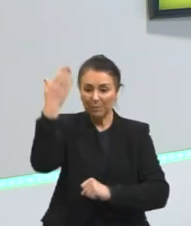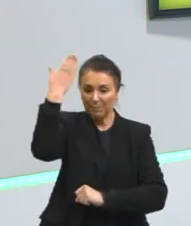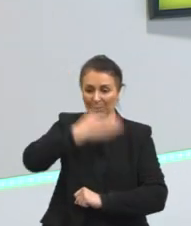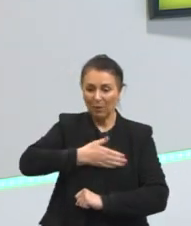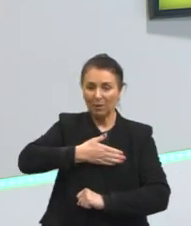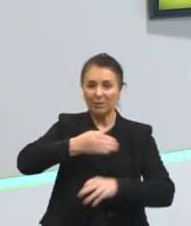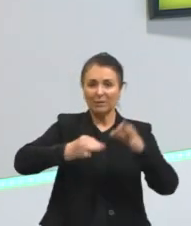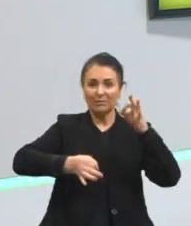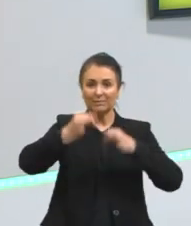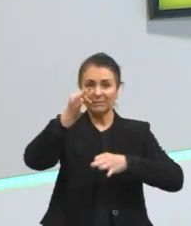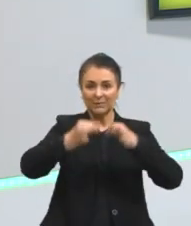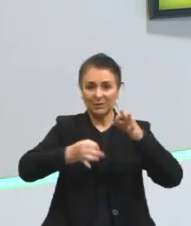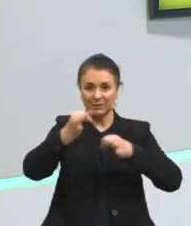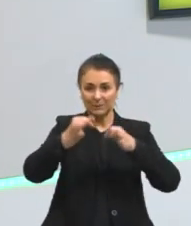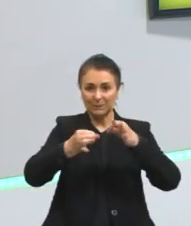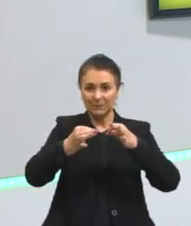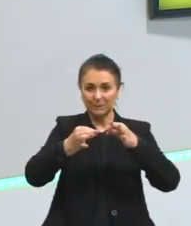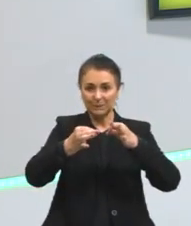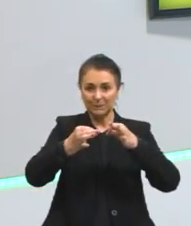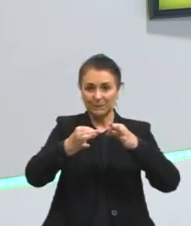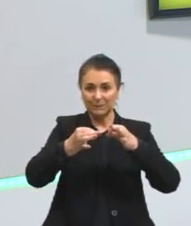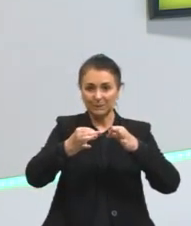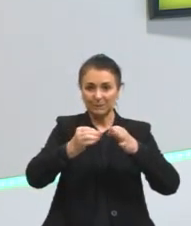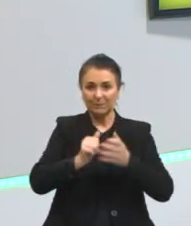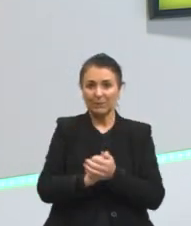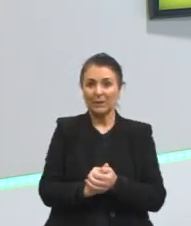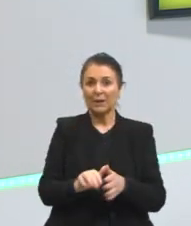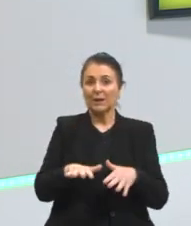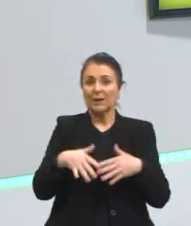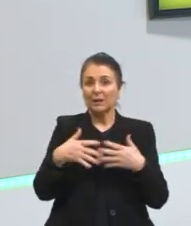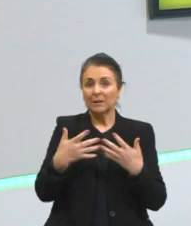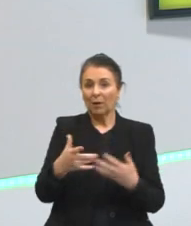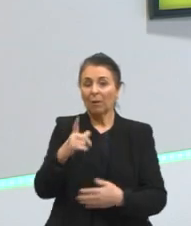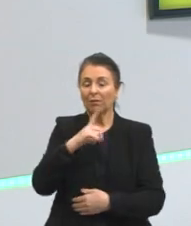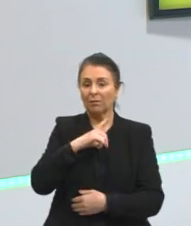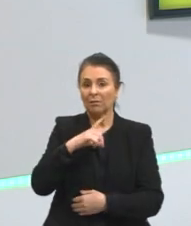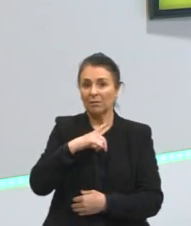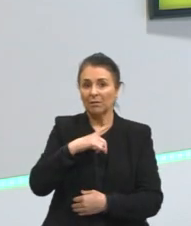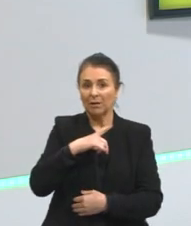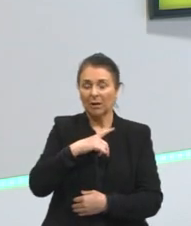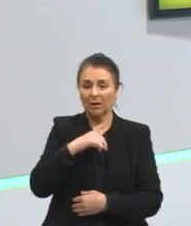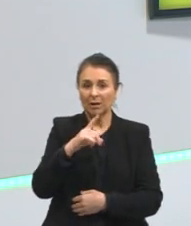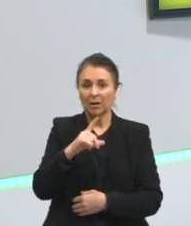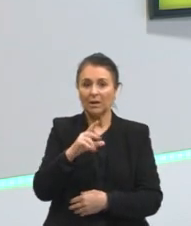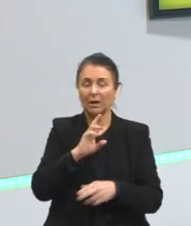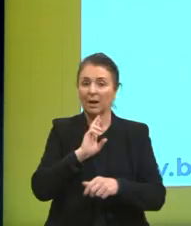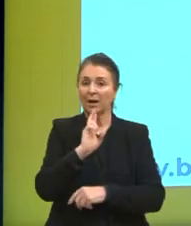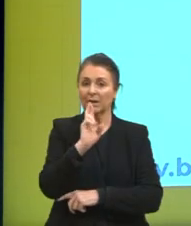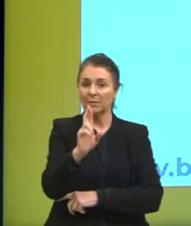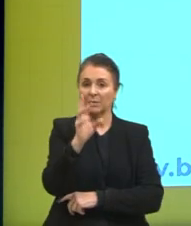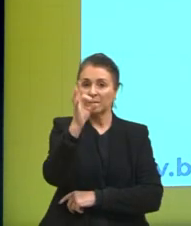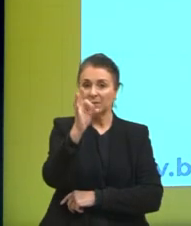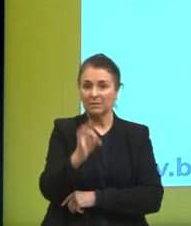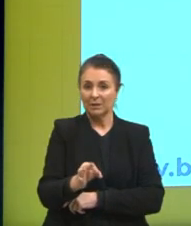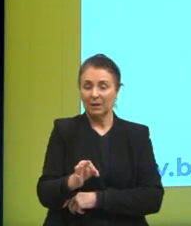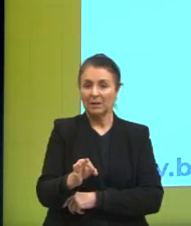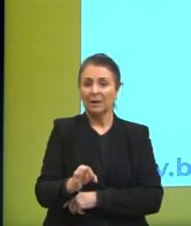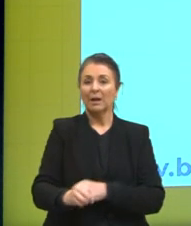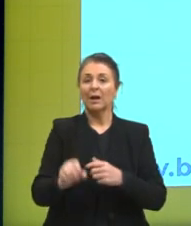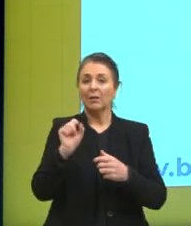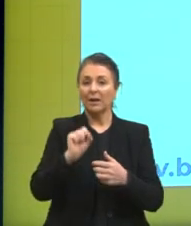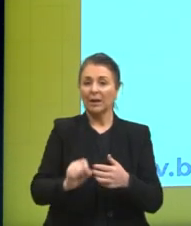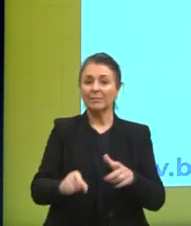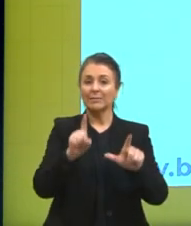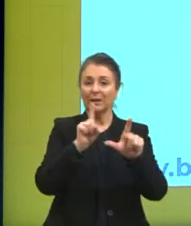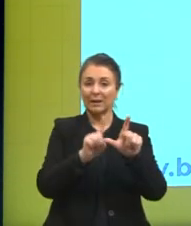sim como prova jurídica né nesse caso então nós temos a nossa resposta aqui então